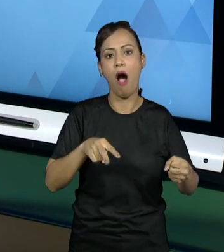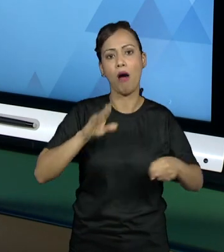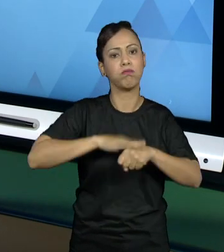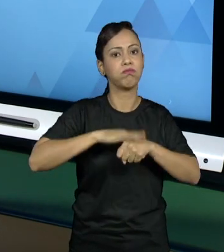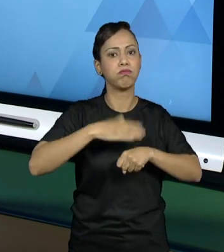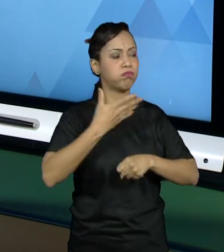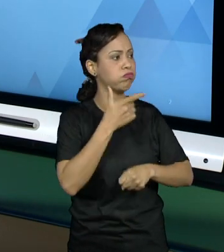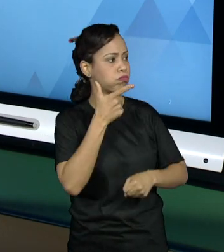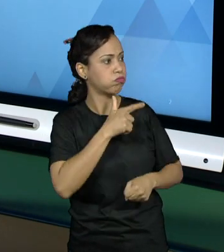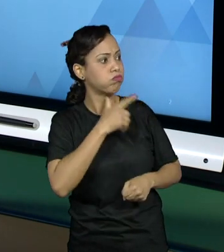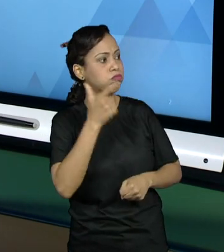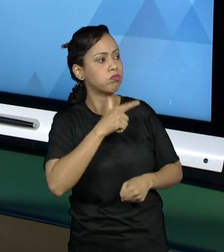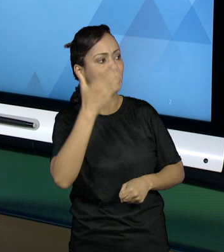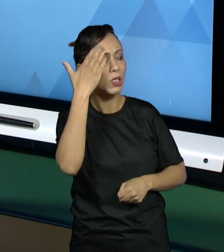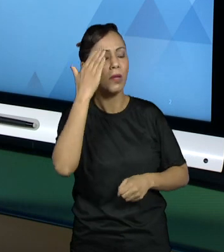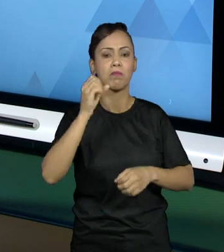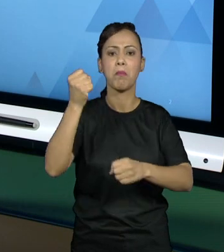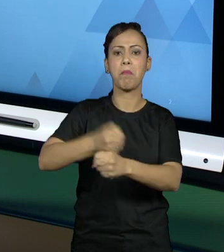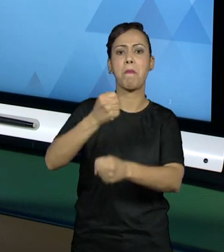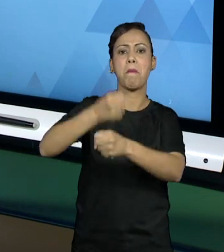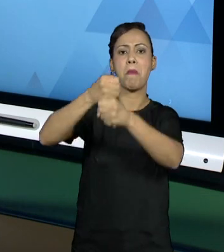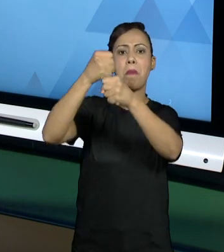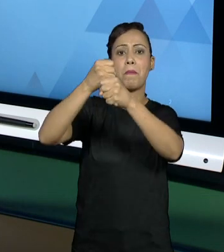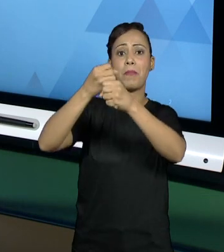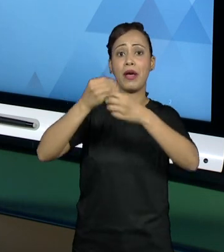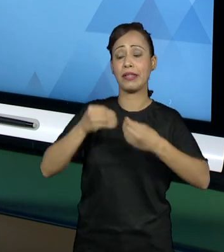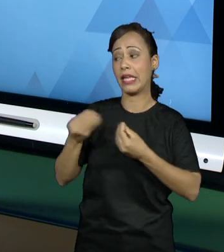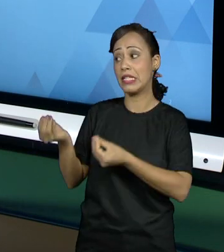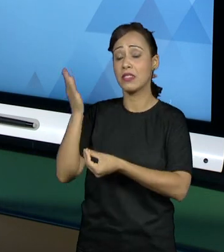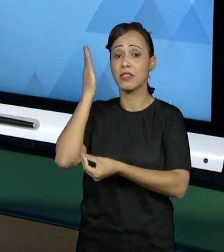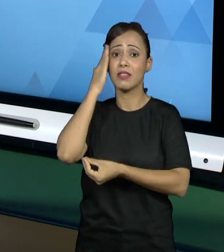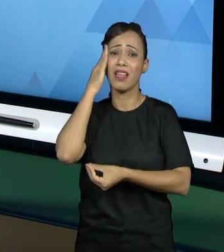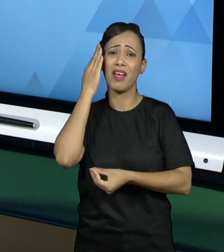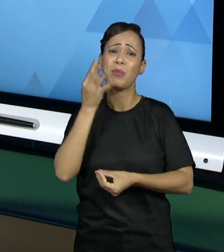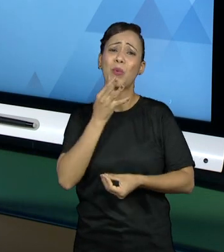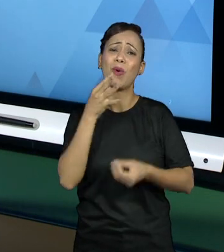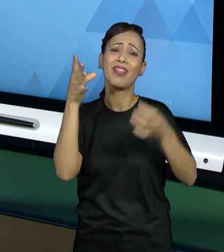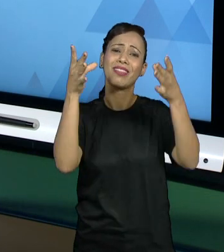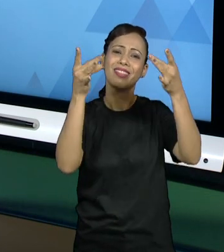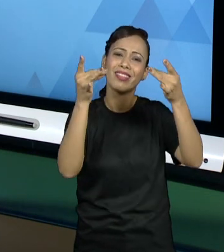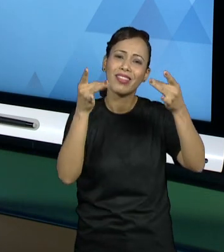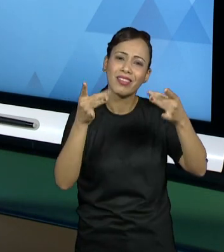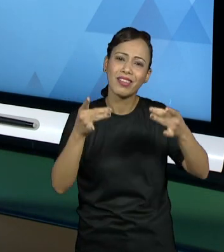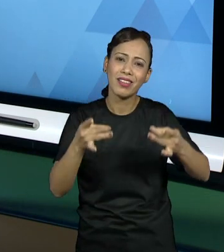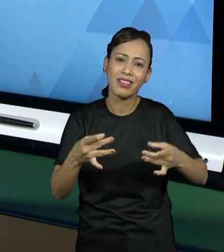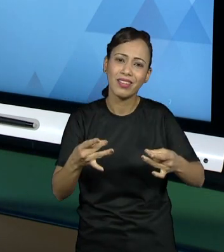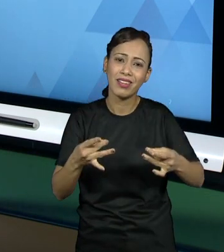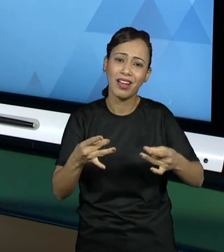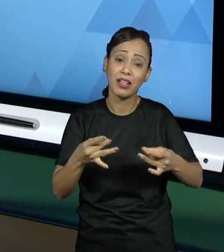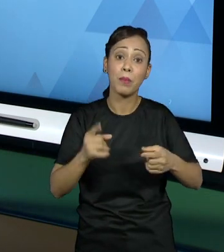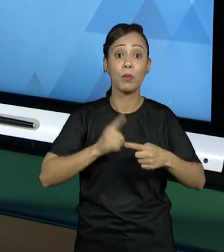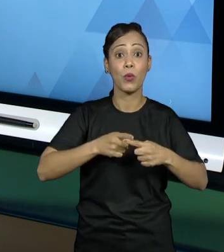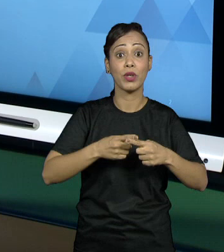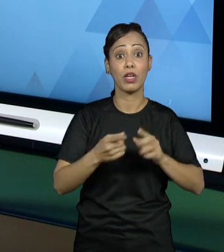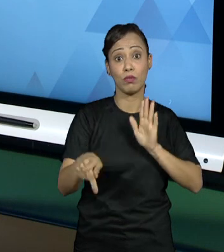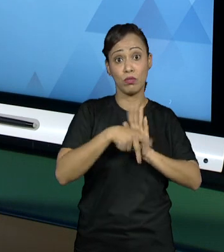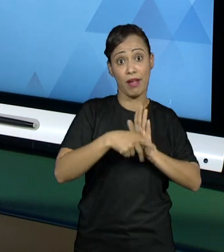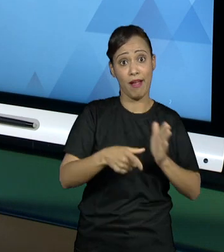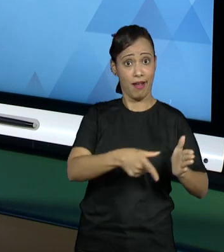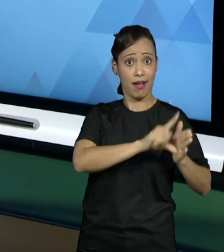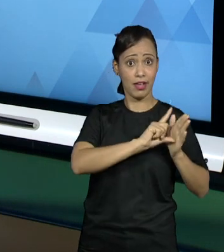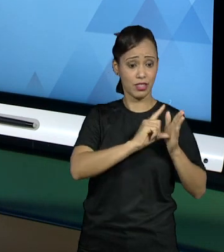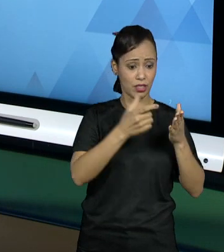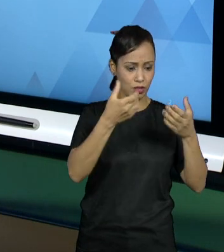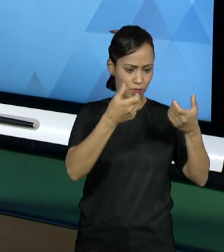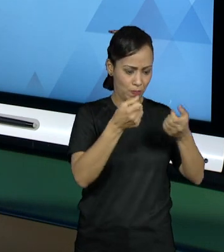na execução da casa, quem vai estar executando a obra, ele vai ter mais condições de fazer o trabalho da forma com que você